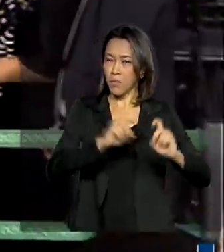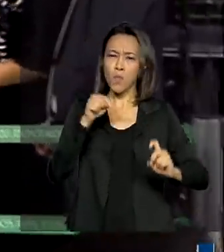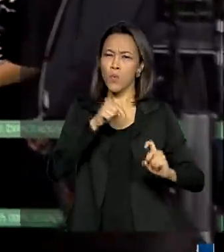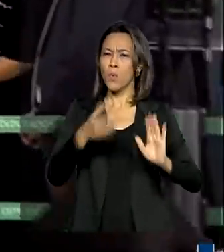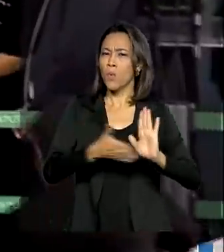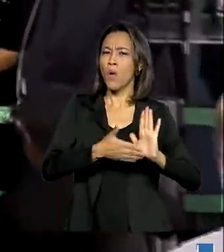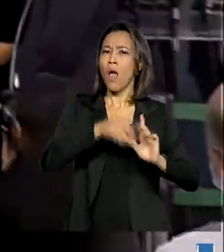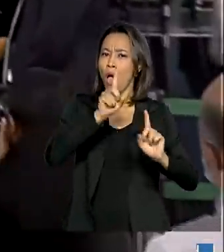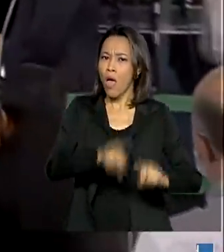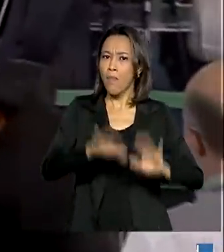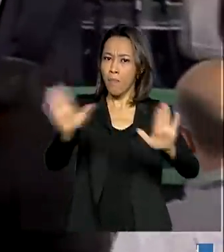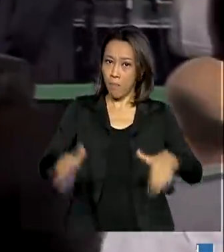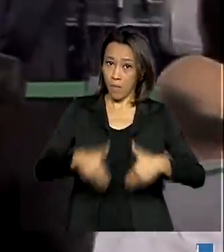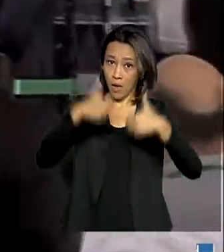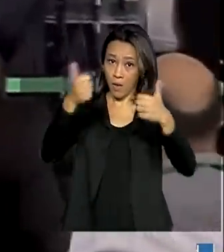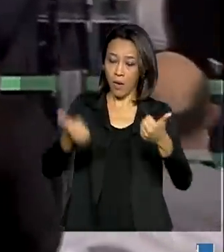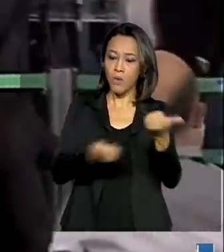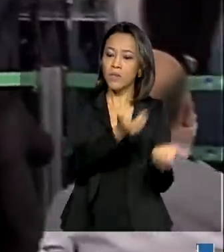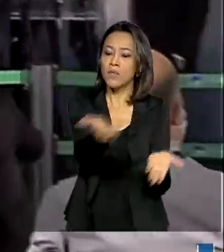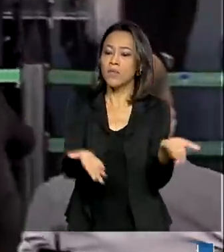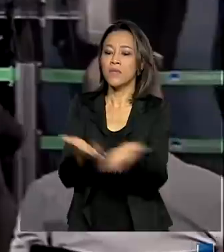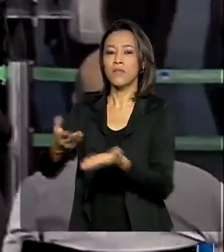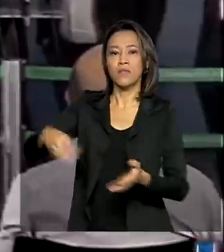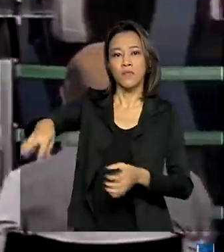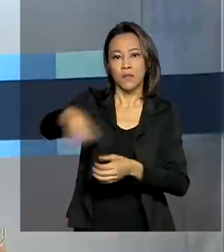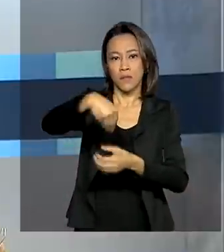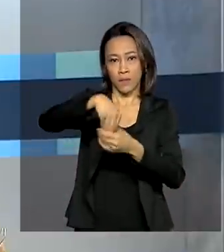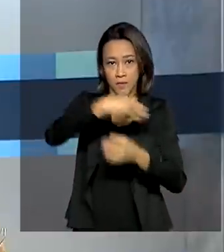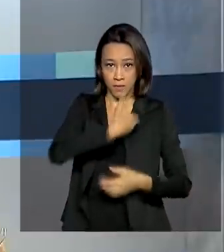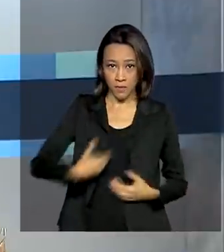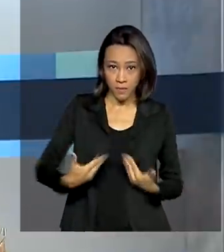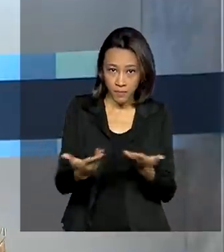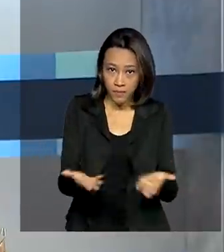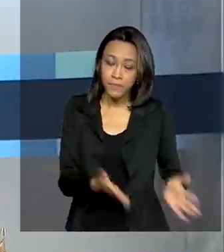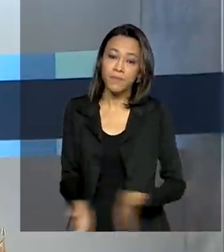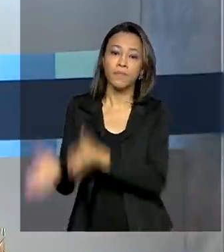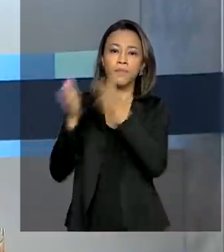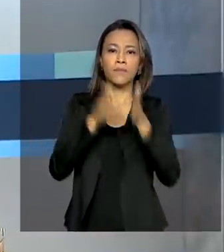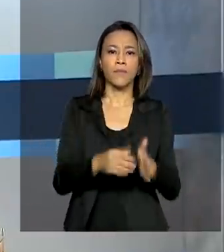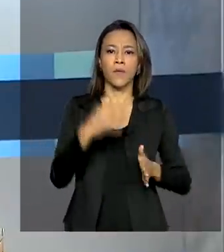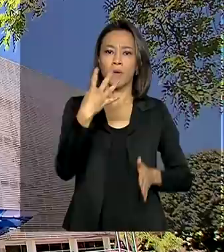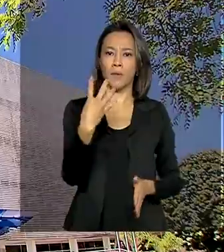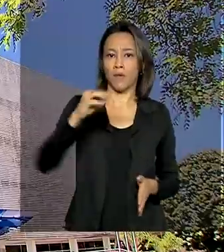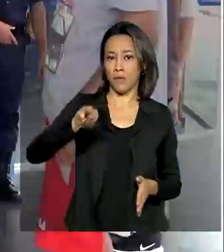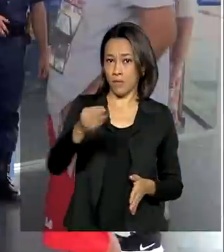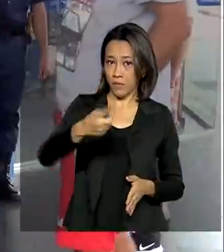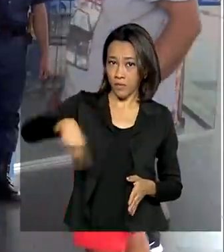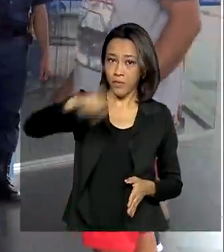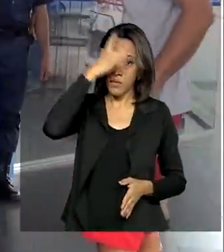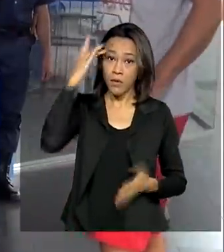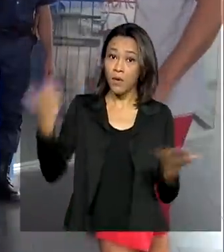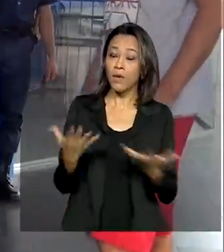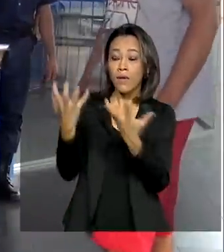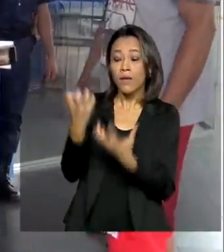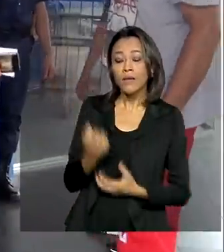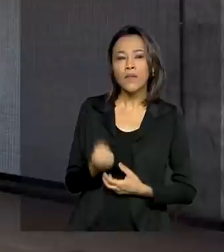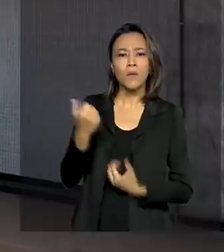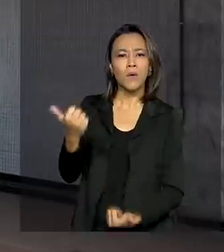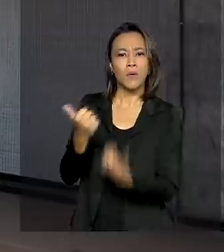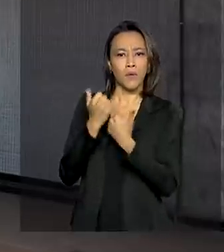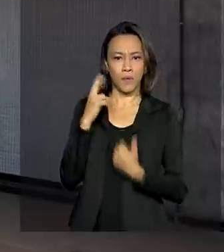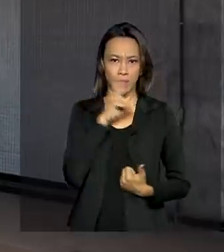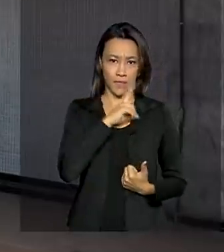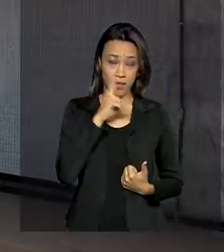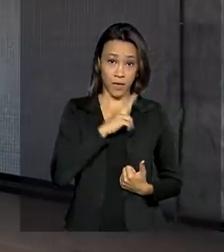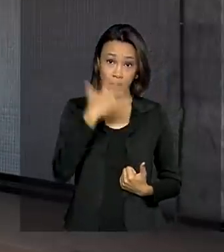modernizar e melhorar a prestação dos serviços públicos. 4 milhões de pessoas recebem hoje o auxílio emergencial.